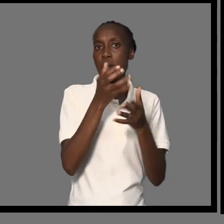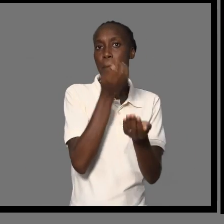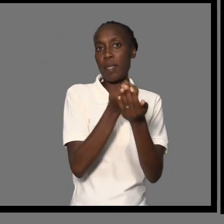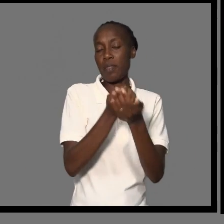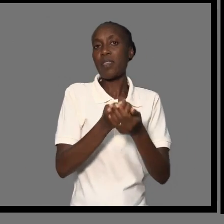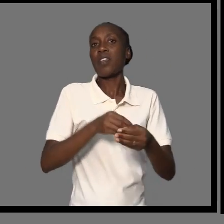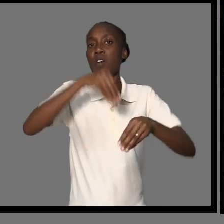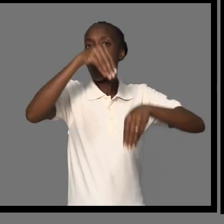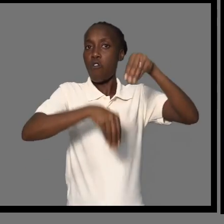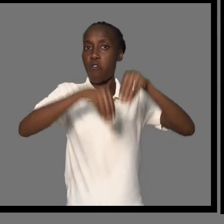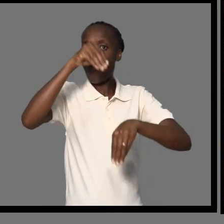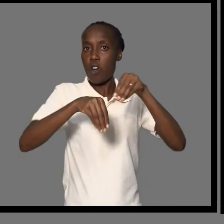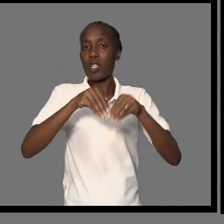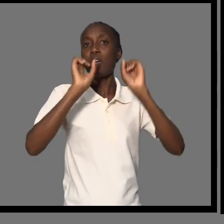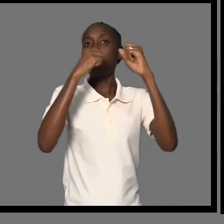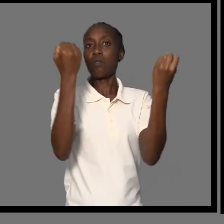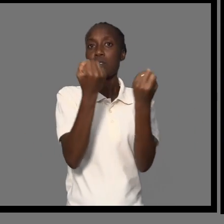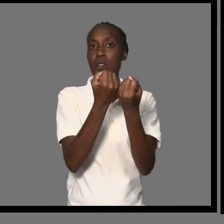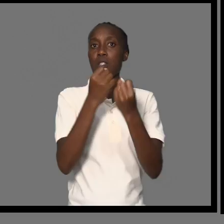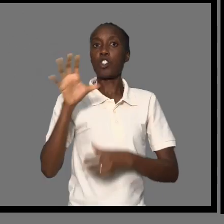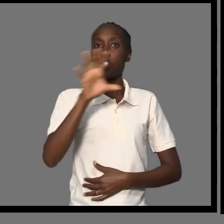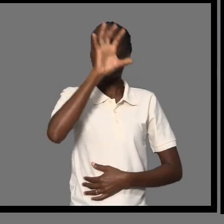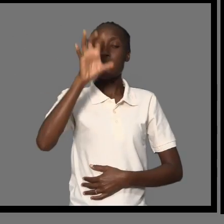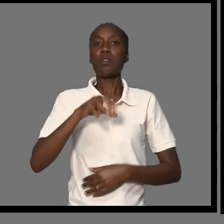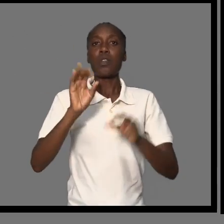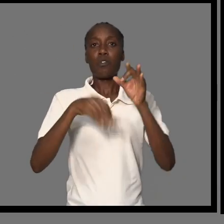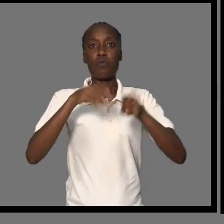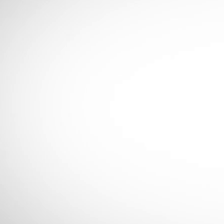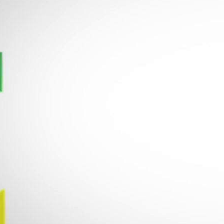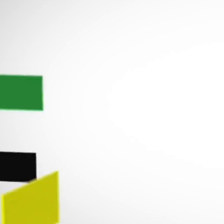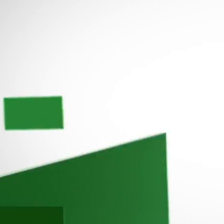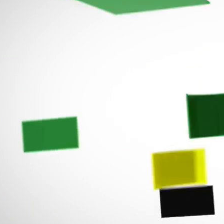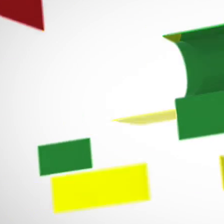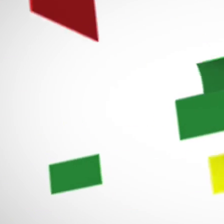voto junto às associações provinciais de futebol.